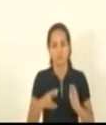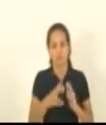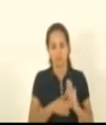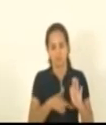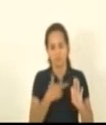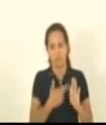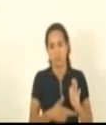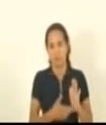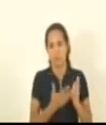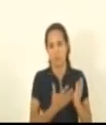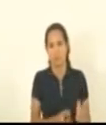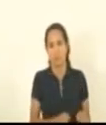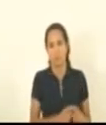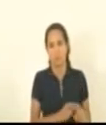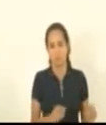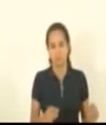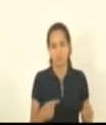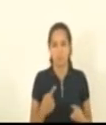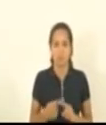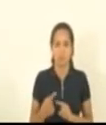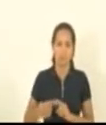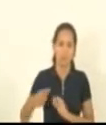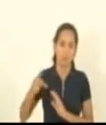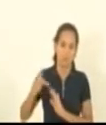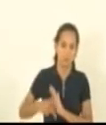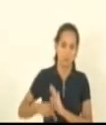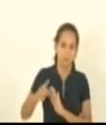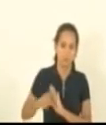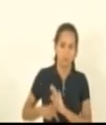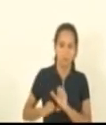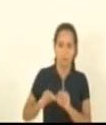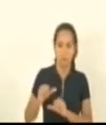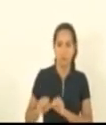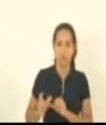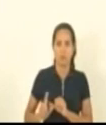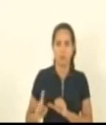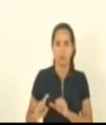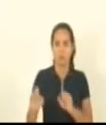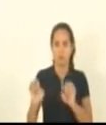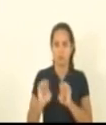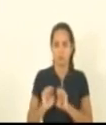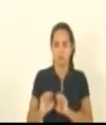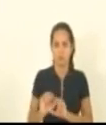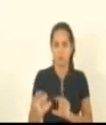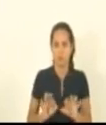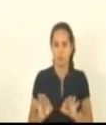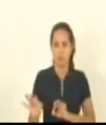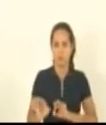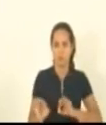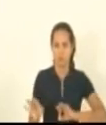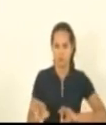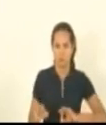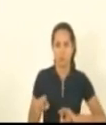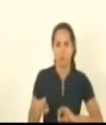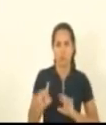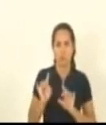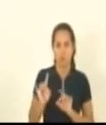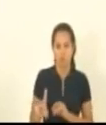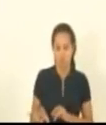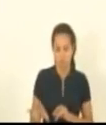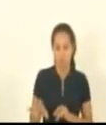tendo em vista que o projeto ele não altera a estrutura do cargo de analista executivo ele simplesmente